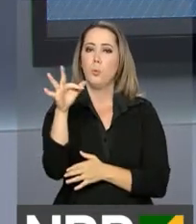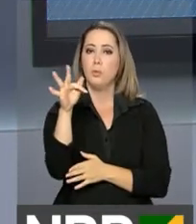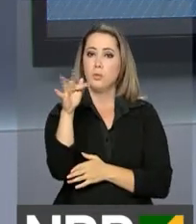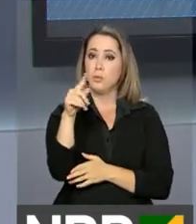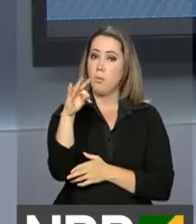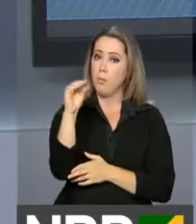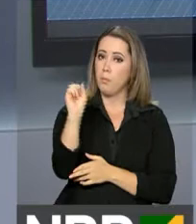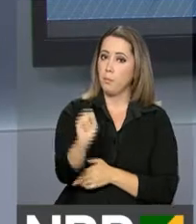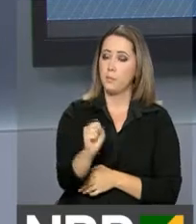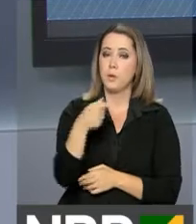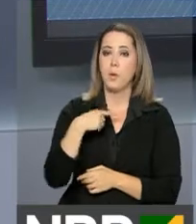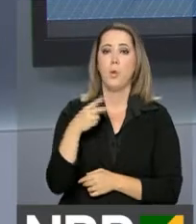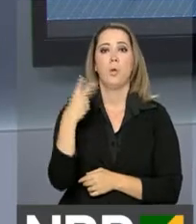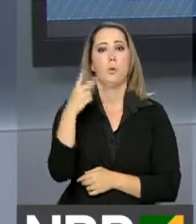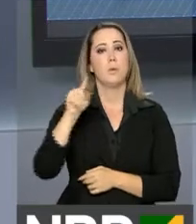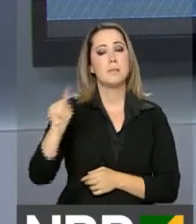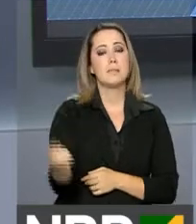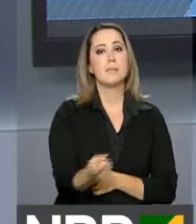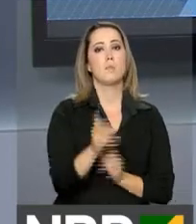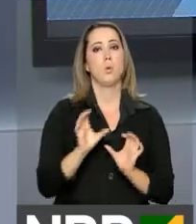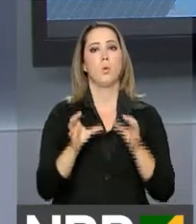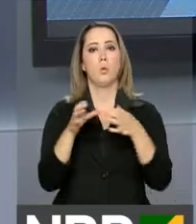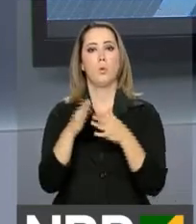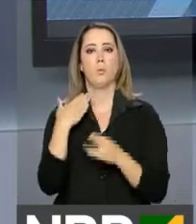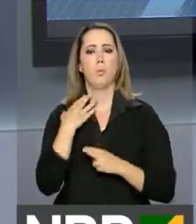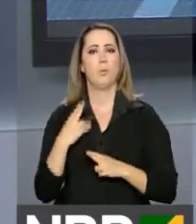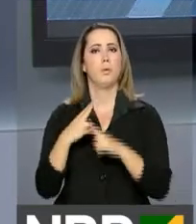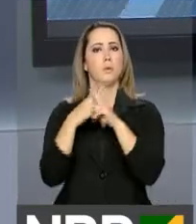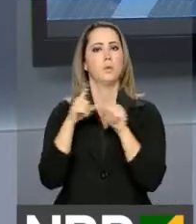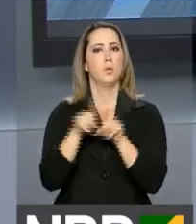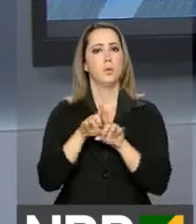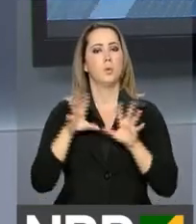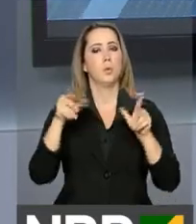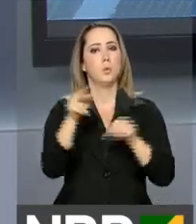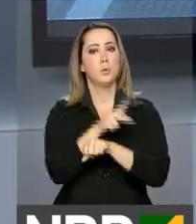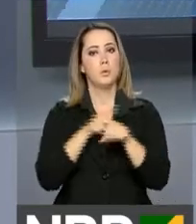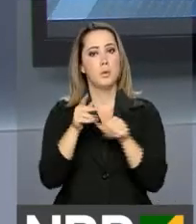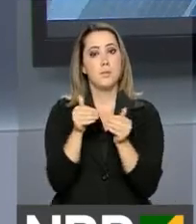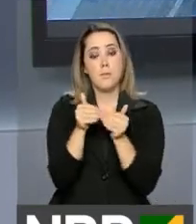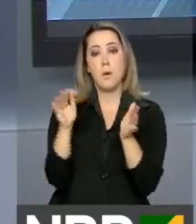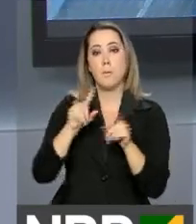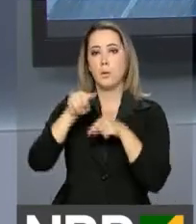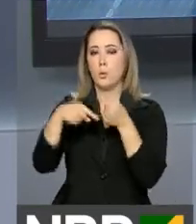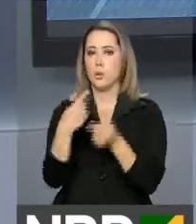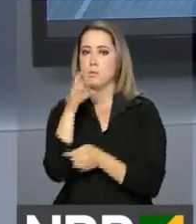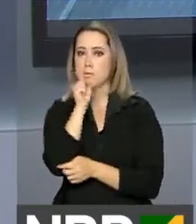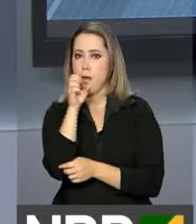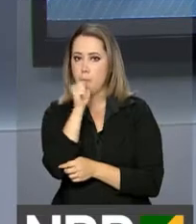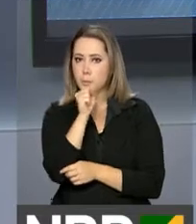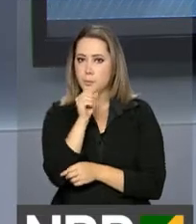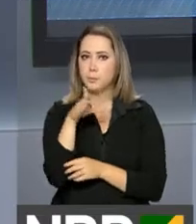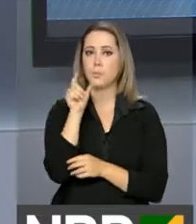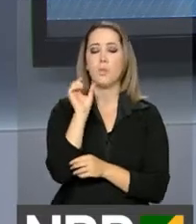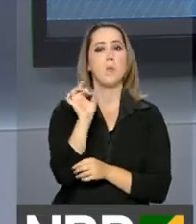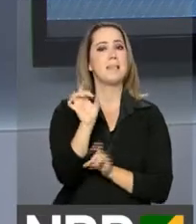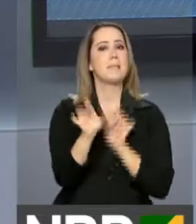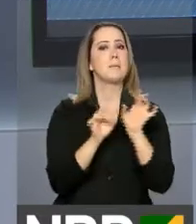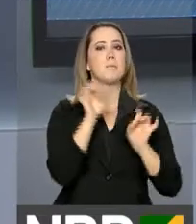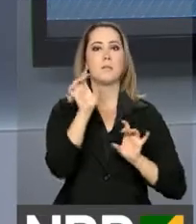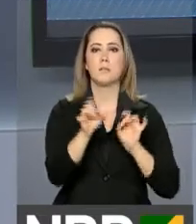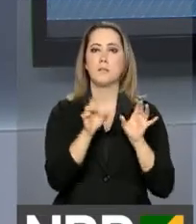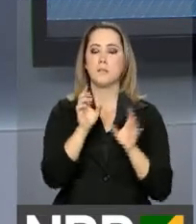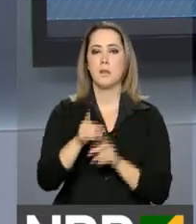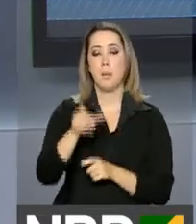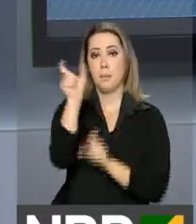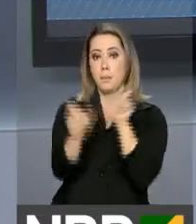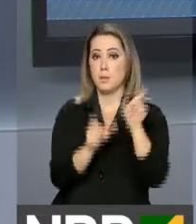FGTS, duas mil agências da Caixa Econômica Federal em todo o país vão abrir no próximo sábado. O atendimento vai ser exclusivo